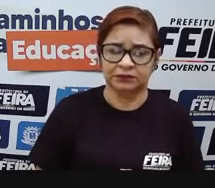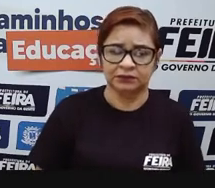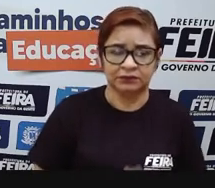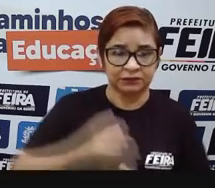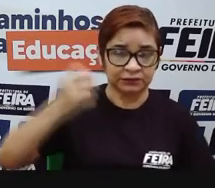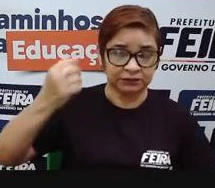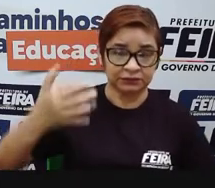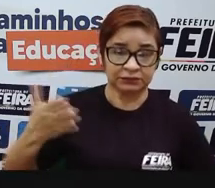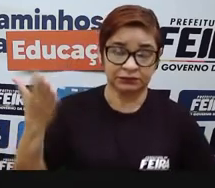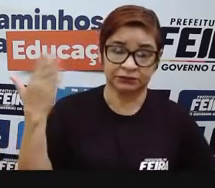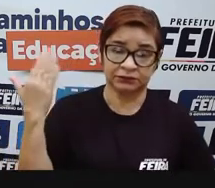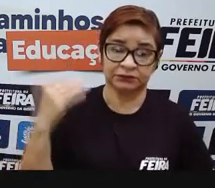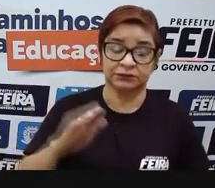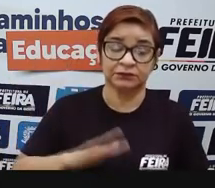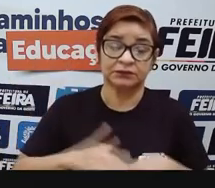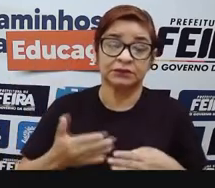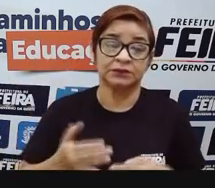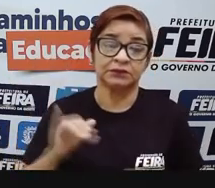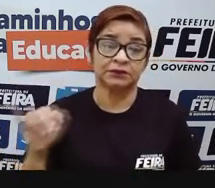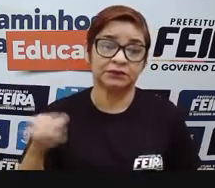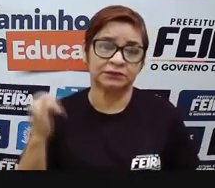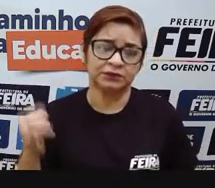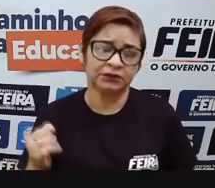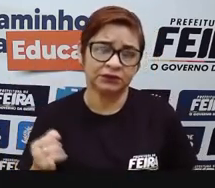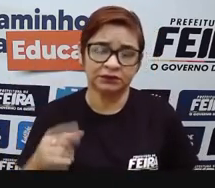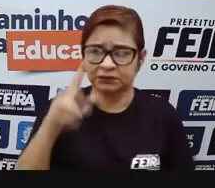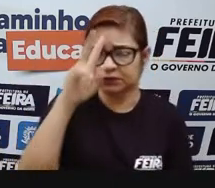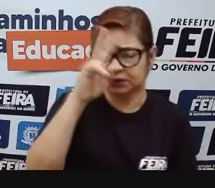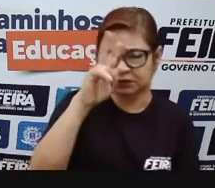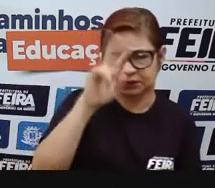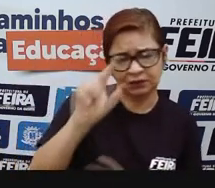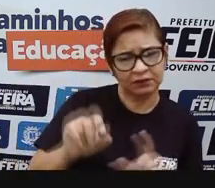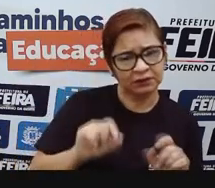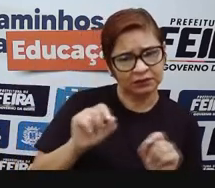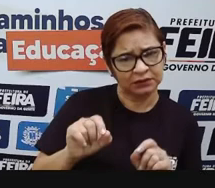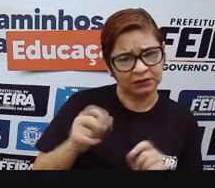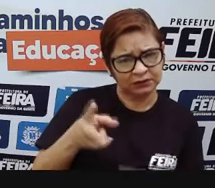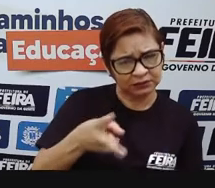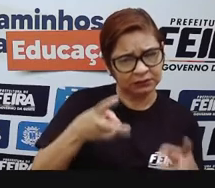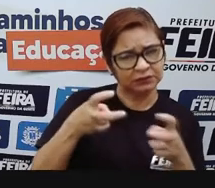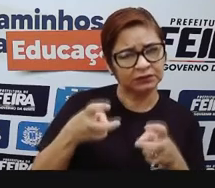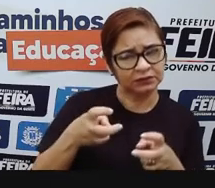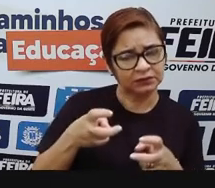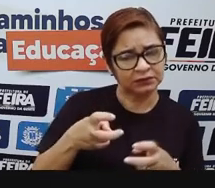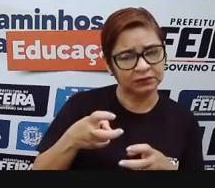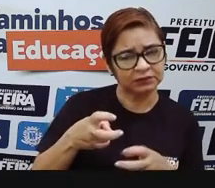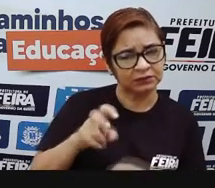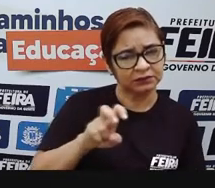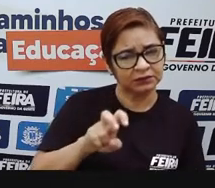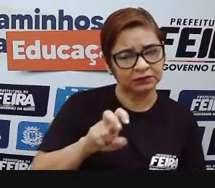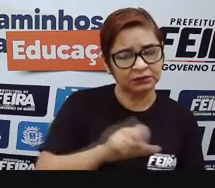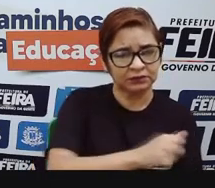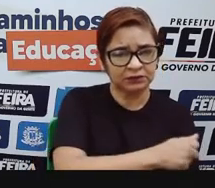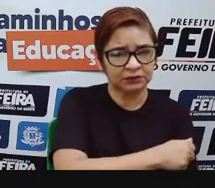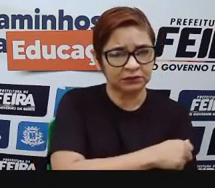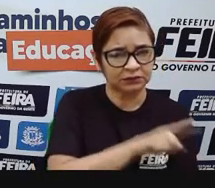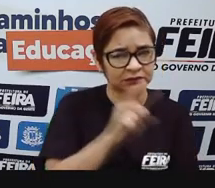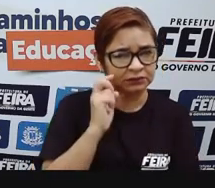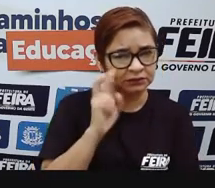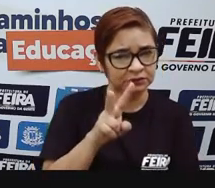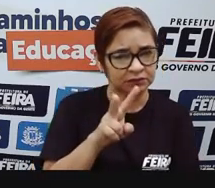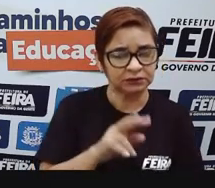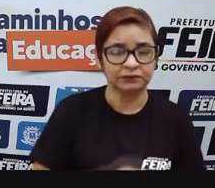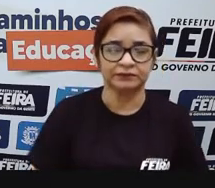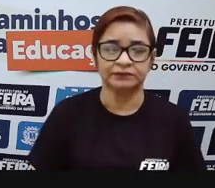predominava aqui em Feira de Santana. Vocês conseguem lembrar? Vocês assistiram a aula cinco? Quem assistiu a aula cinco vai